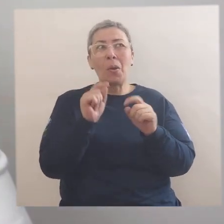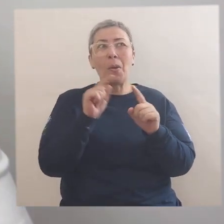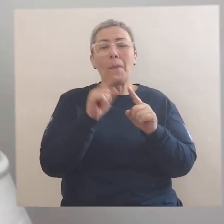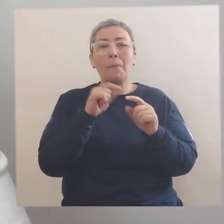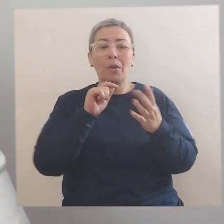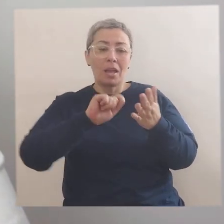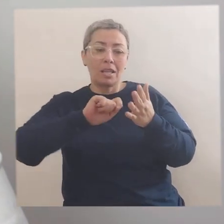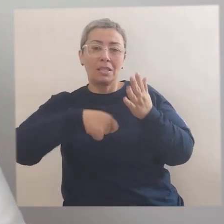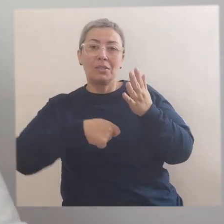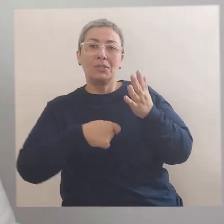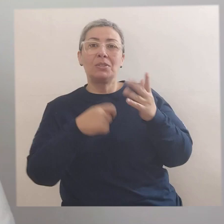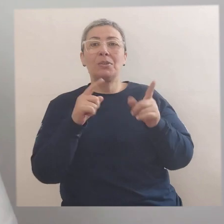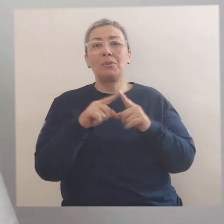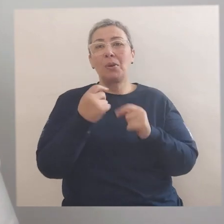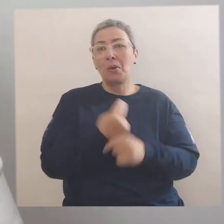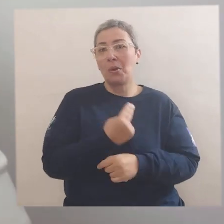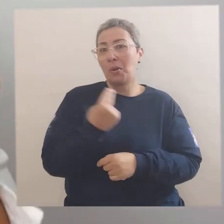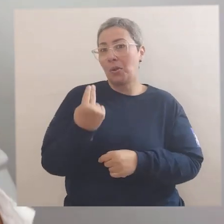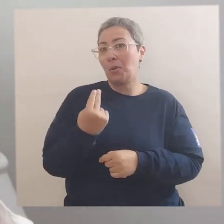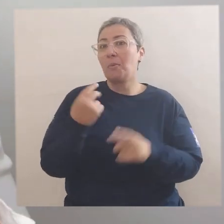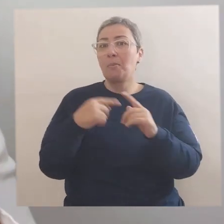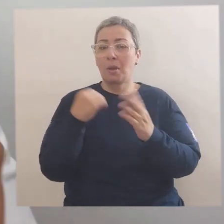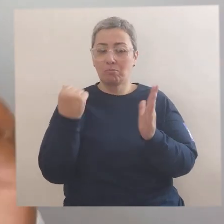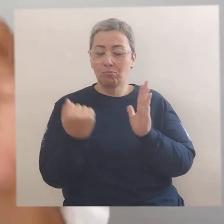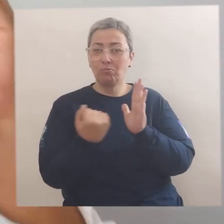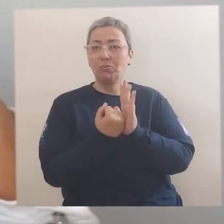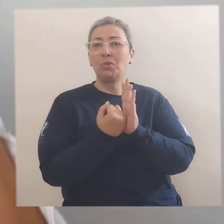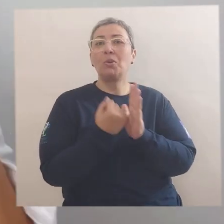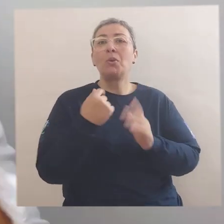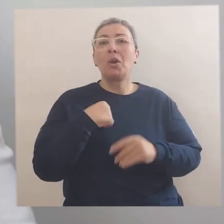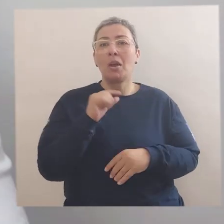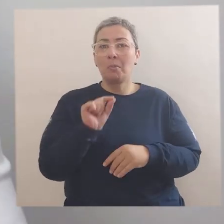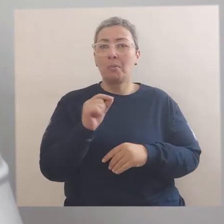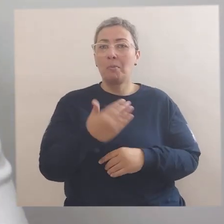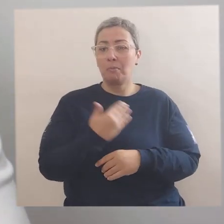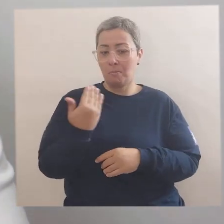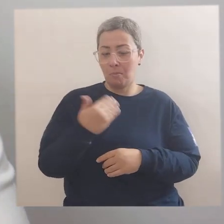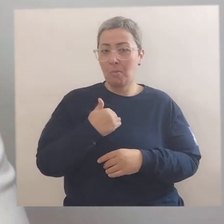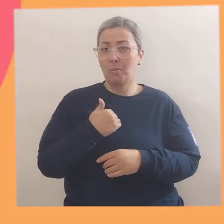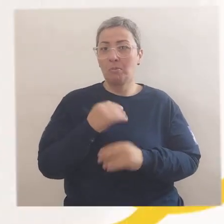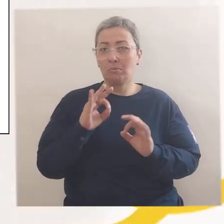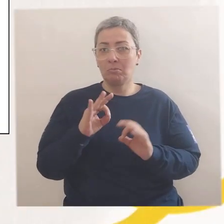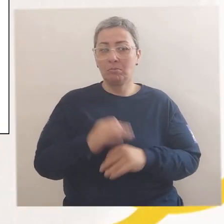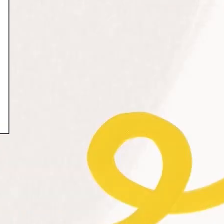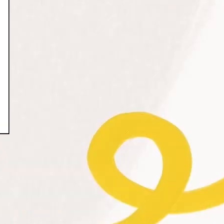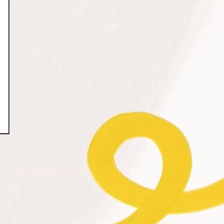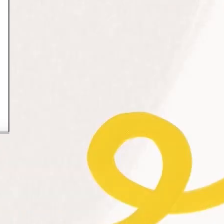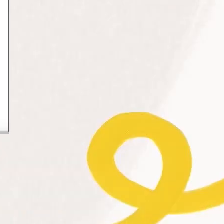a minha assinatura ou o meu nome para identificar que era o meu desenho mesmo.